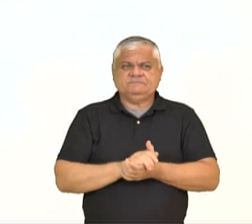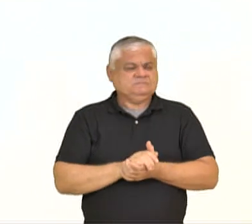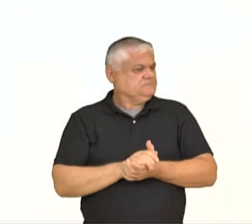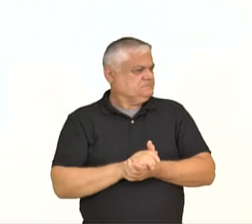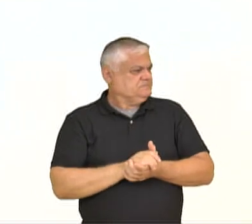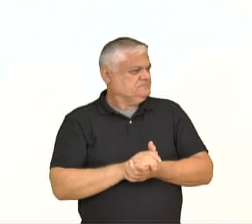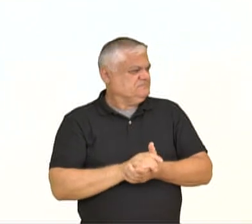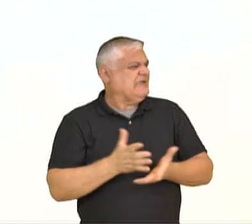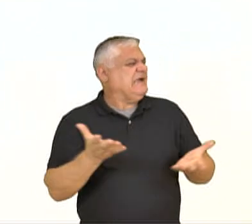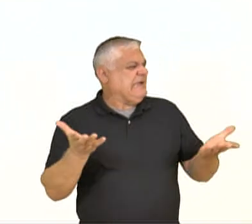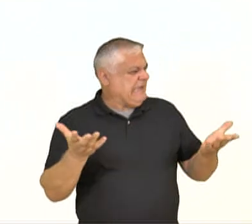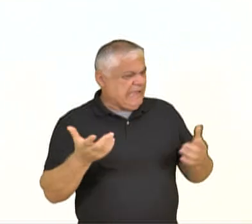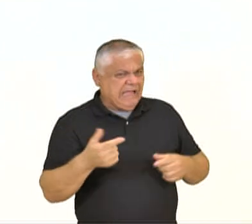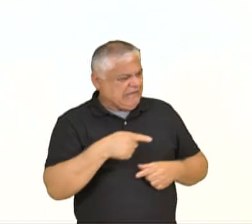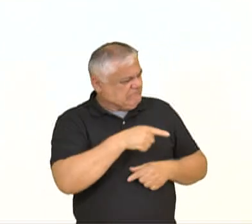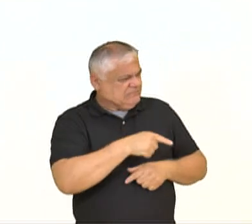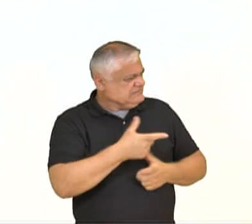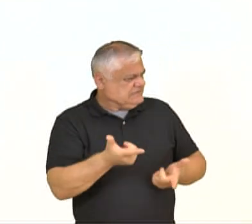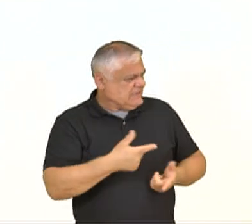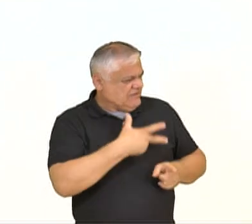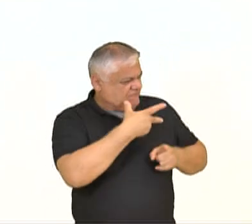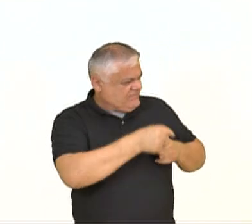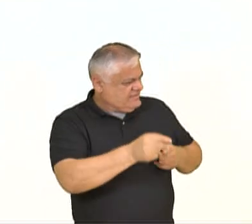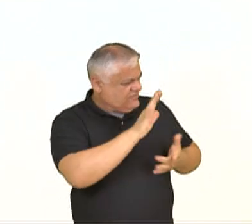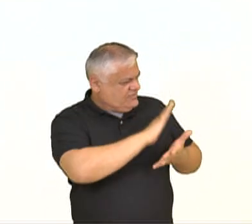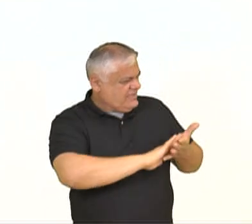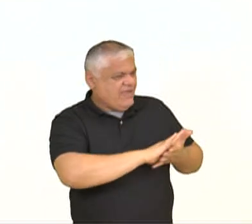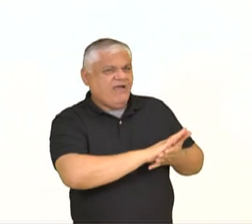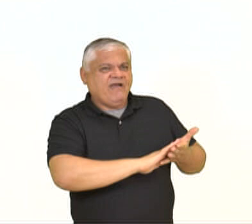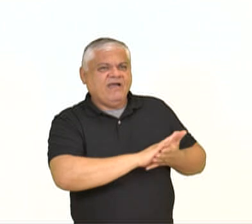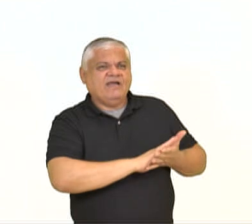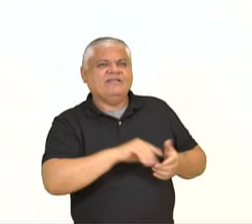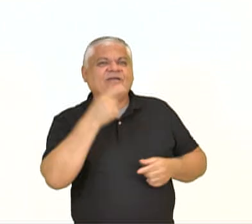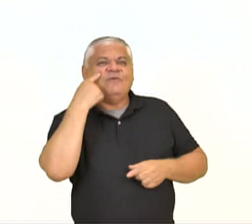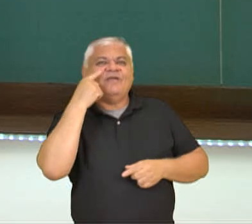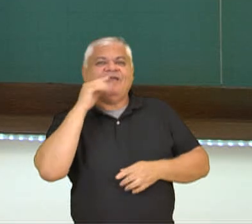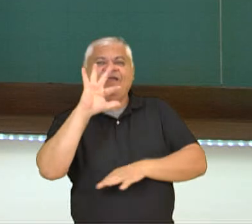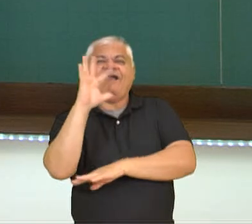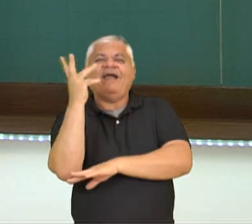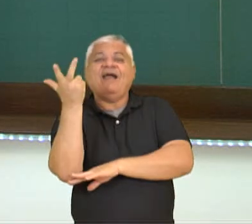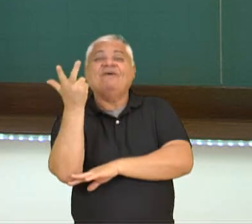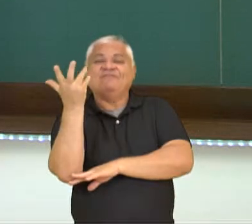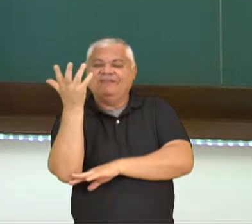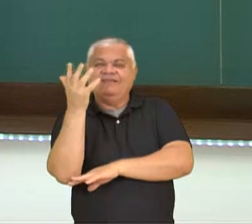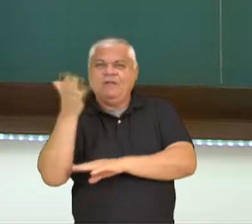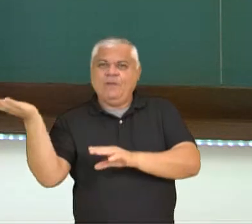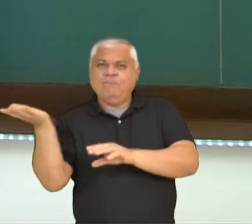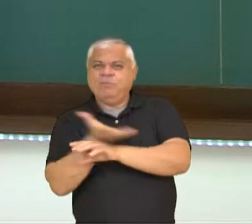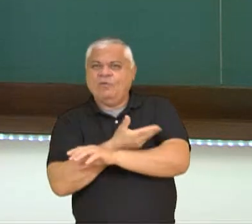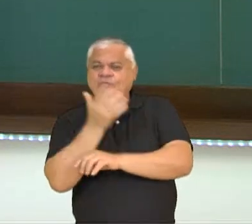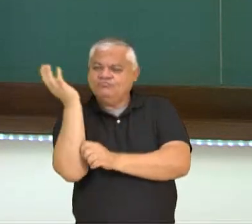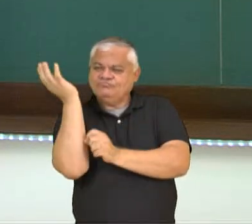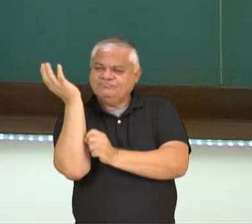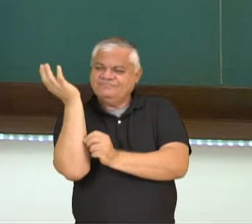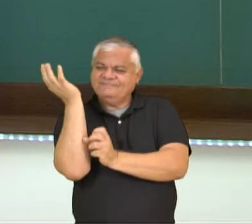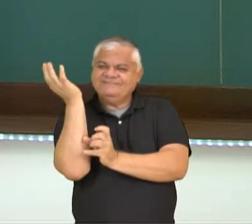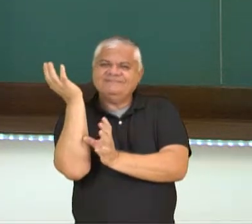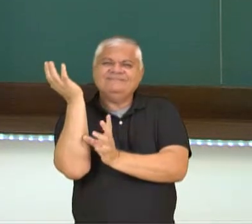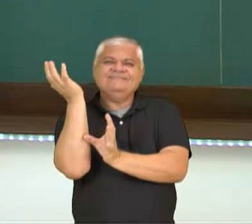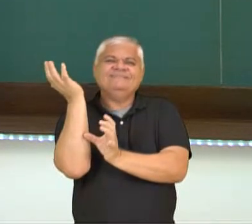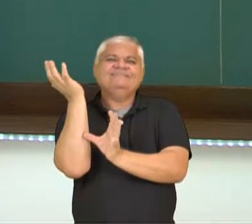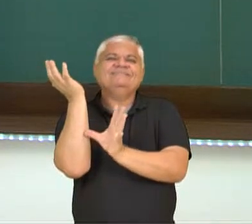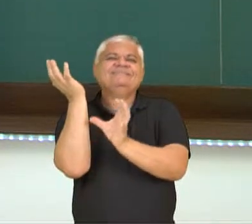ele olha e fala, ah, vocês ainda não nos venceram? E ali no tronco, então, aparece uma folhinha surgindo, tá?